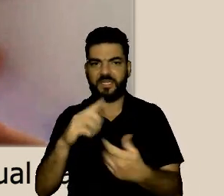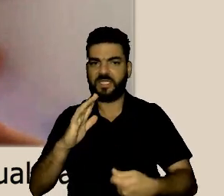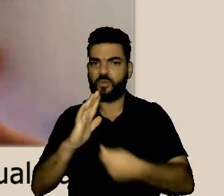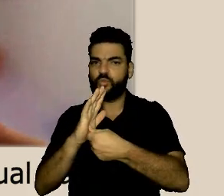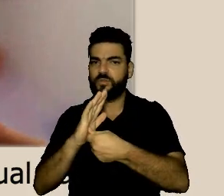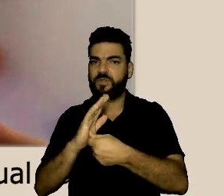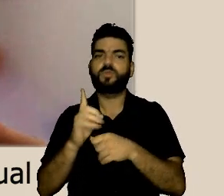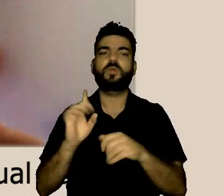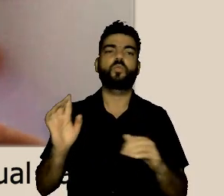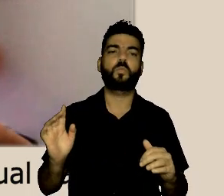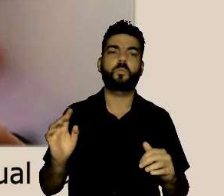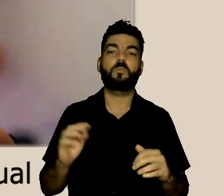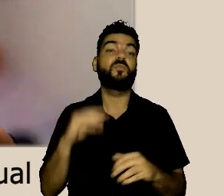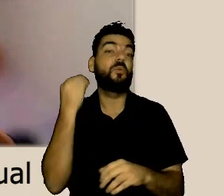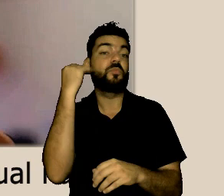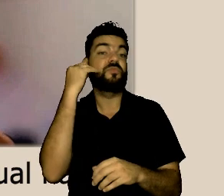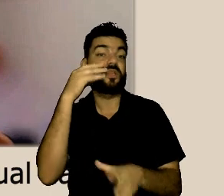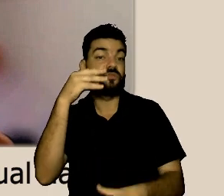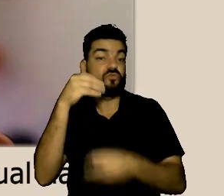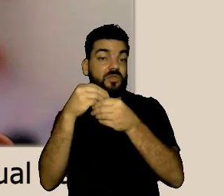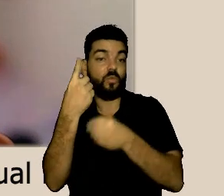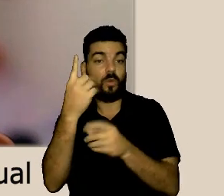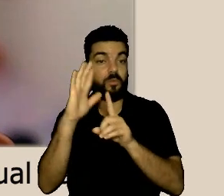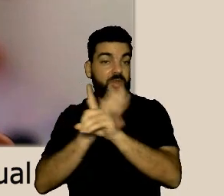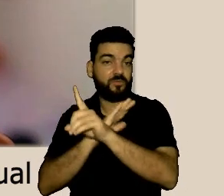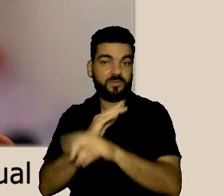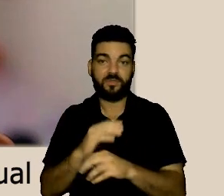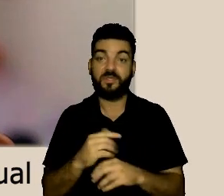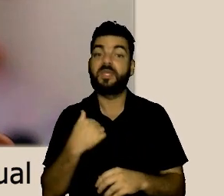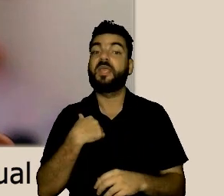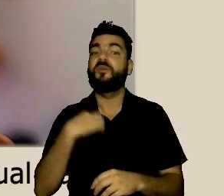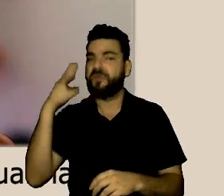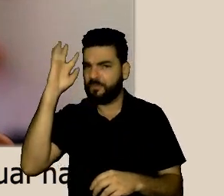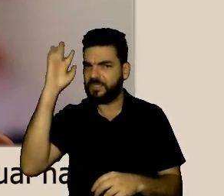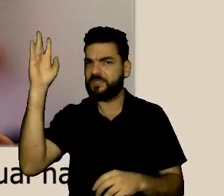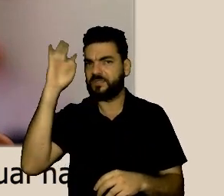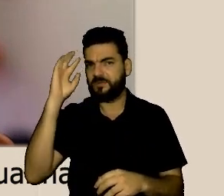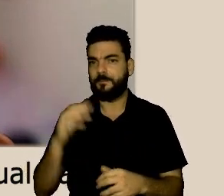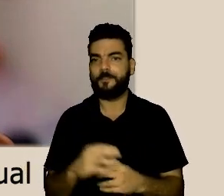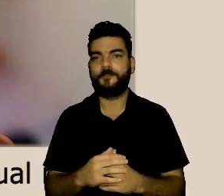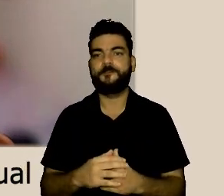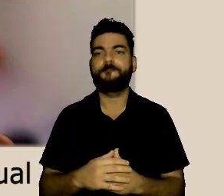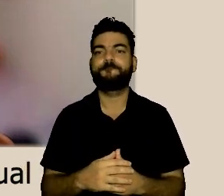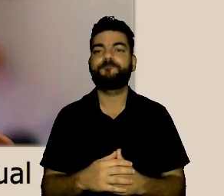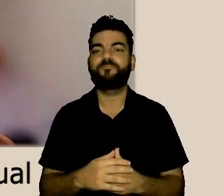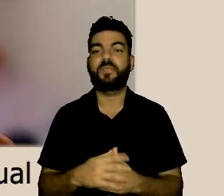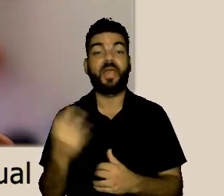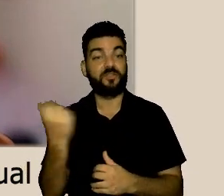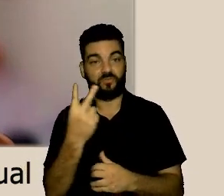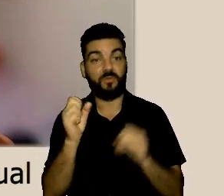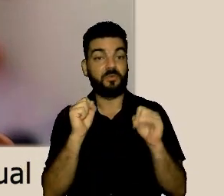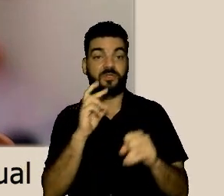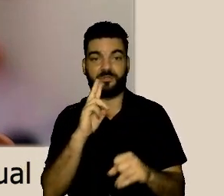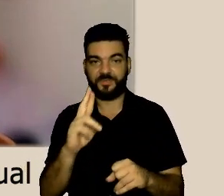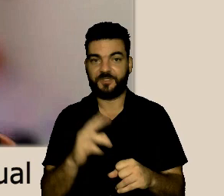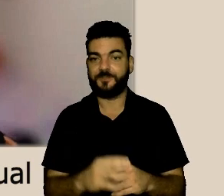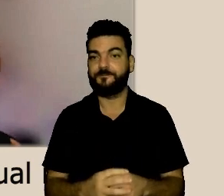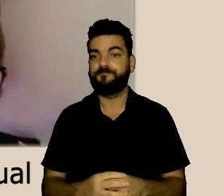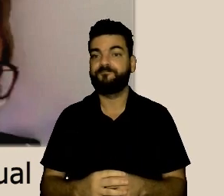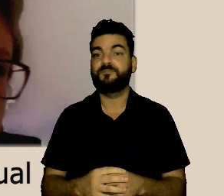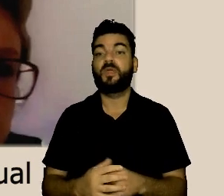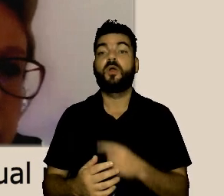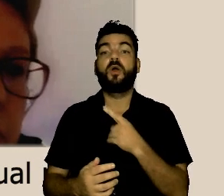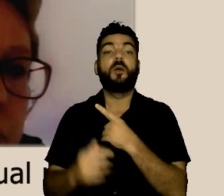moral podemos falar que sempre se tratará de denúncia e aí eu vou juntar uma pergunta que eu que eu fiquei